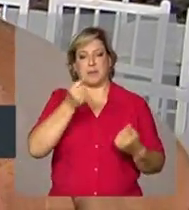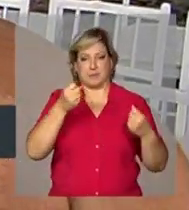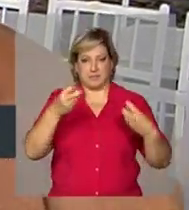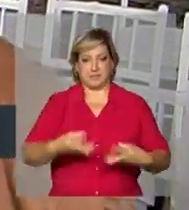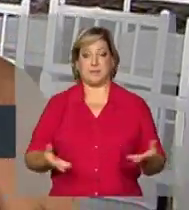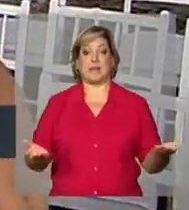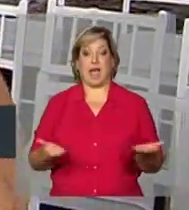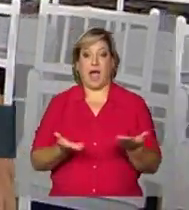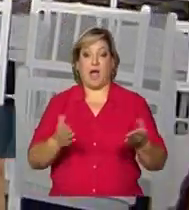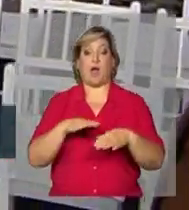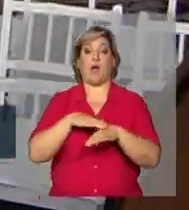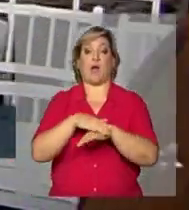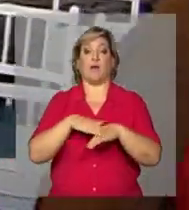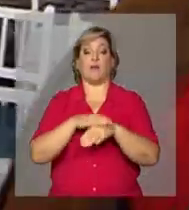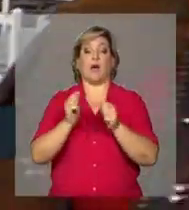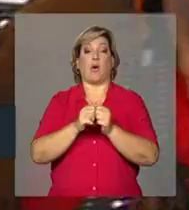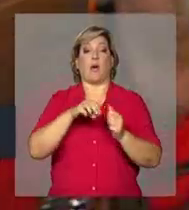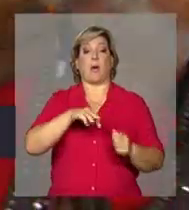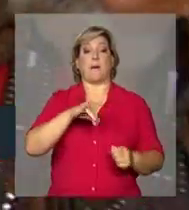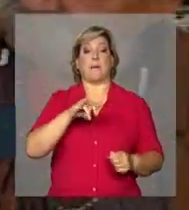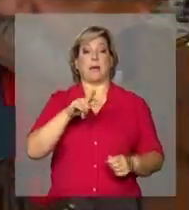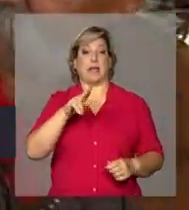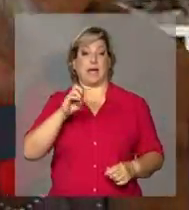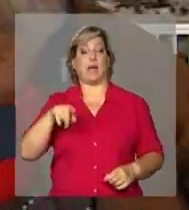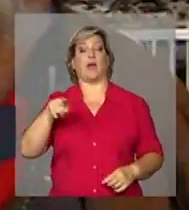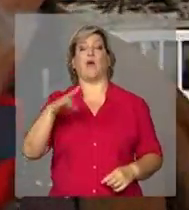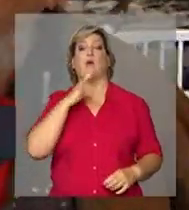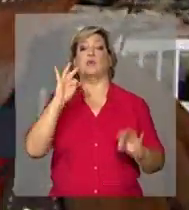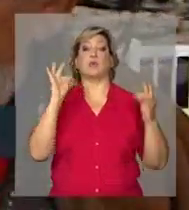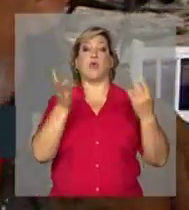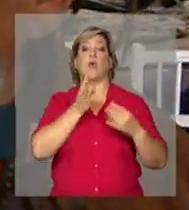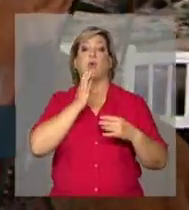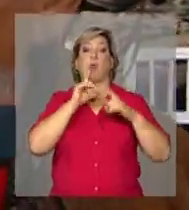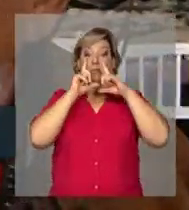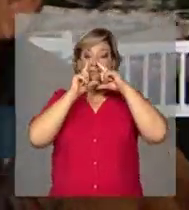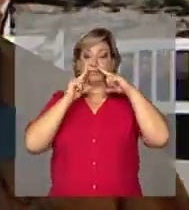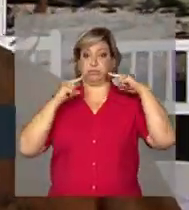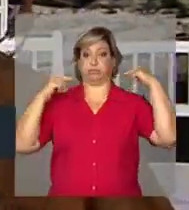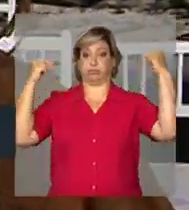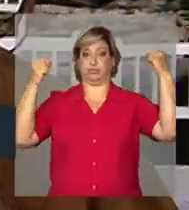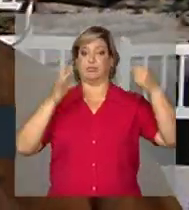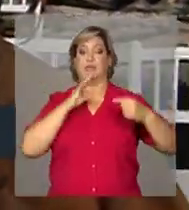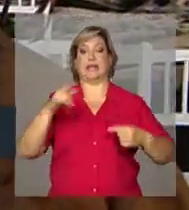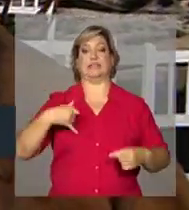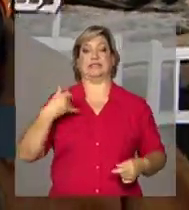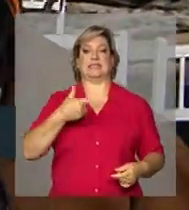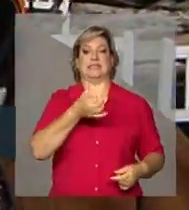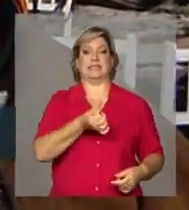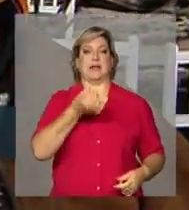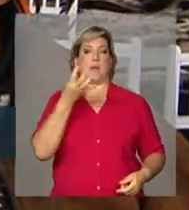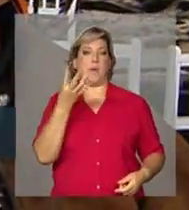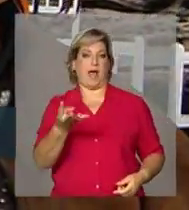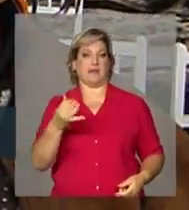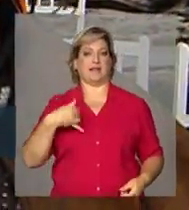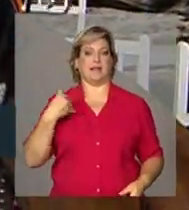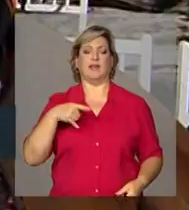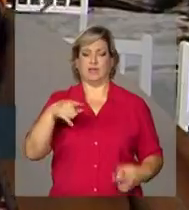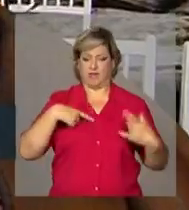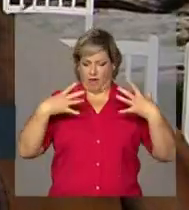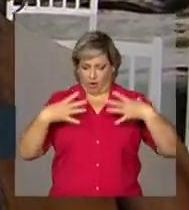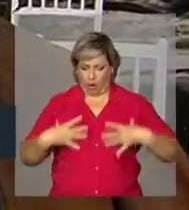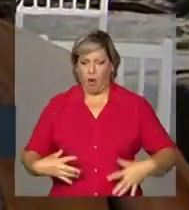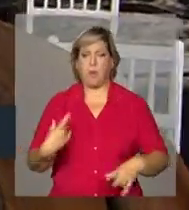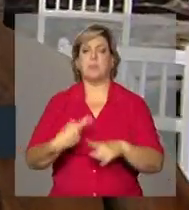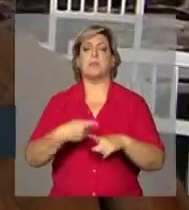Agora a gente vai falar com o Miguel, que é conhecido como Miguel do Bigodão e tem 64 anos. Você vem vestida a caráter